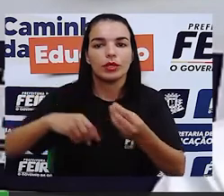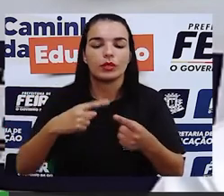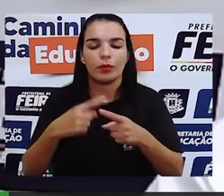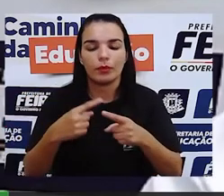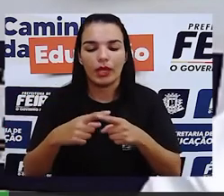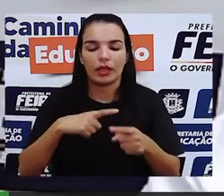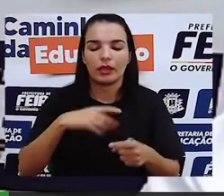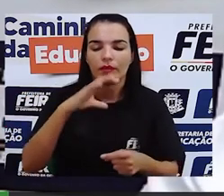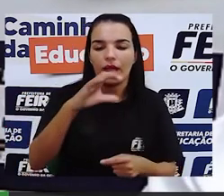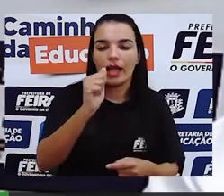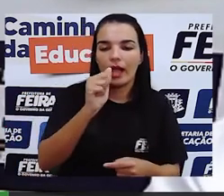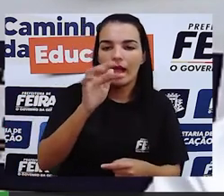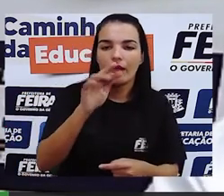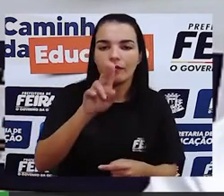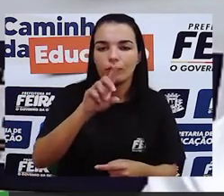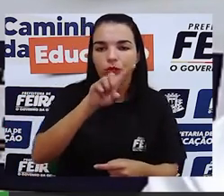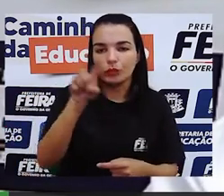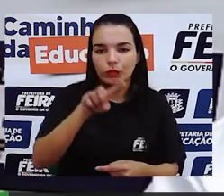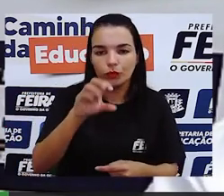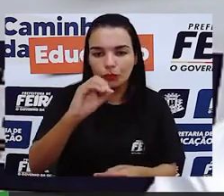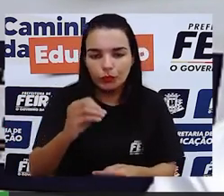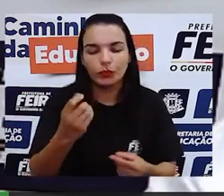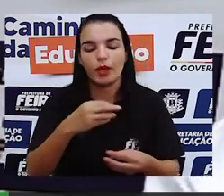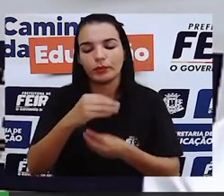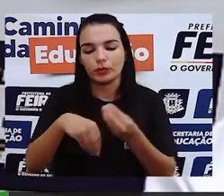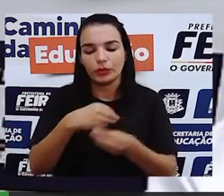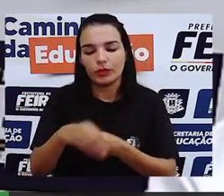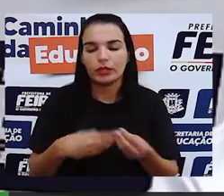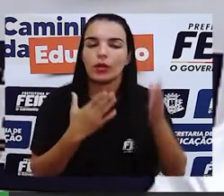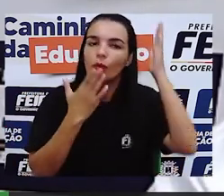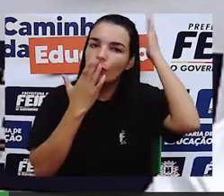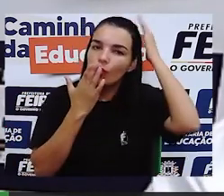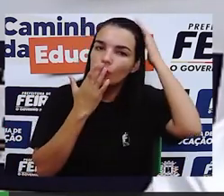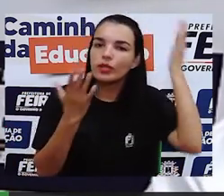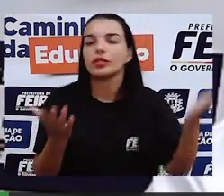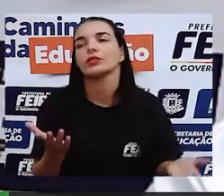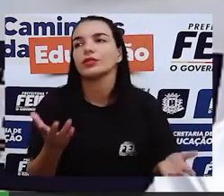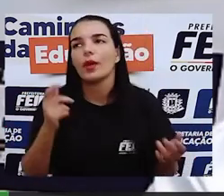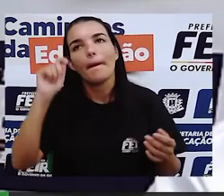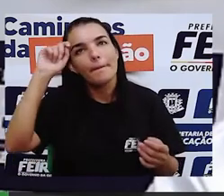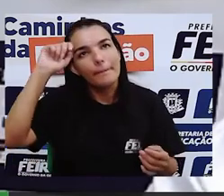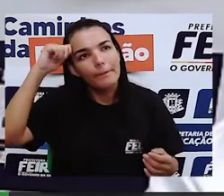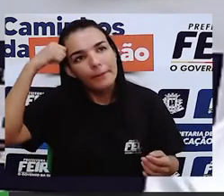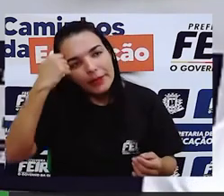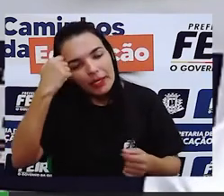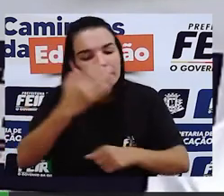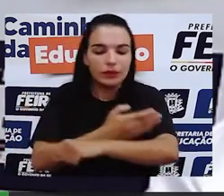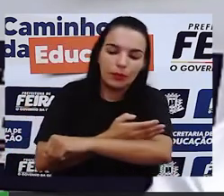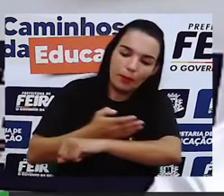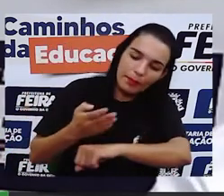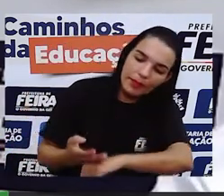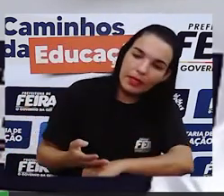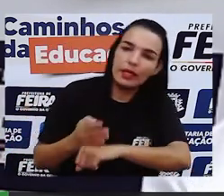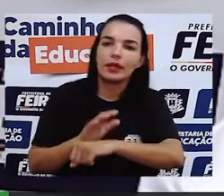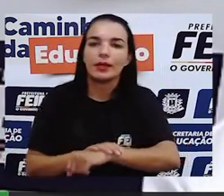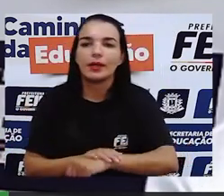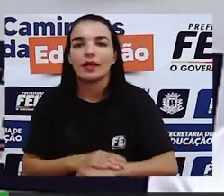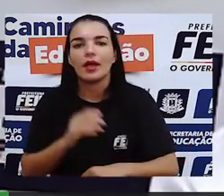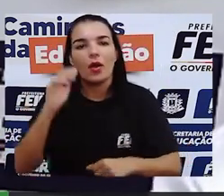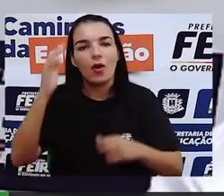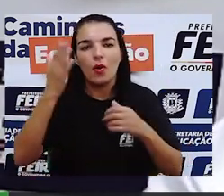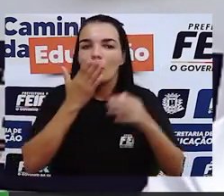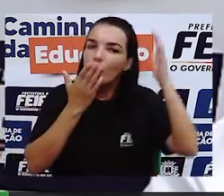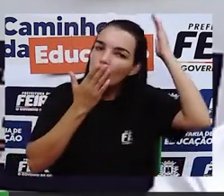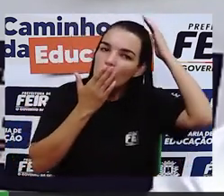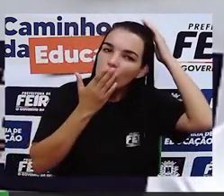com o índio e desse fruto também do índio com o negro com o branco com o negro com o índio com negro